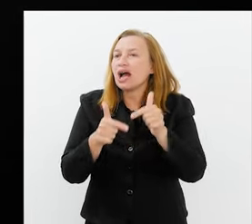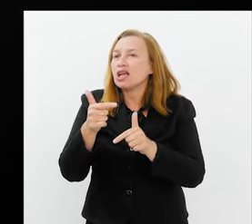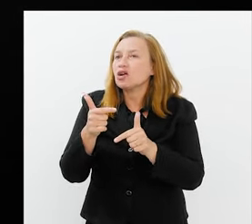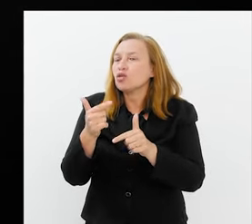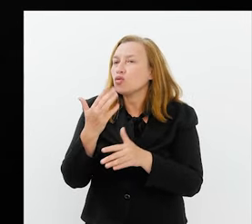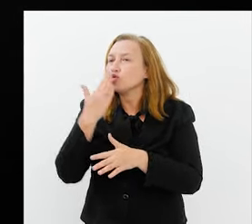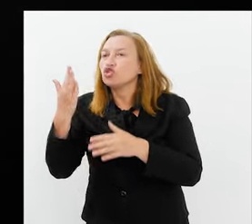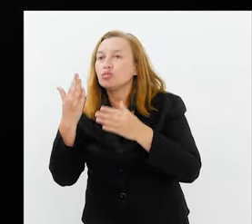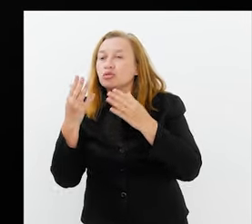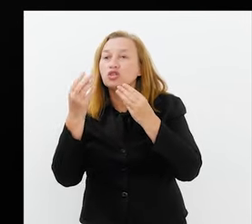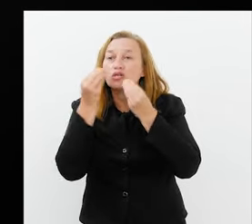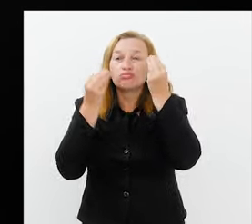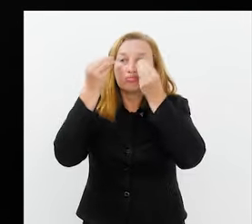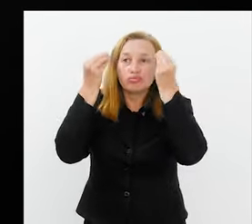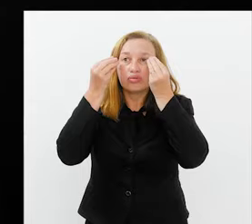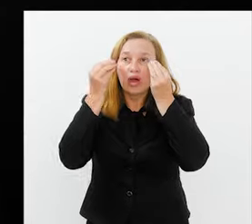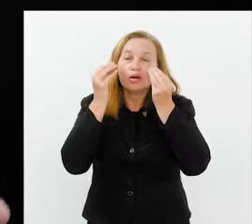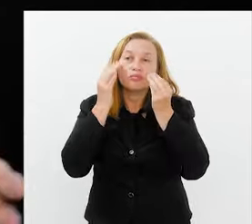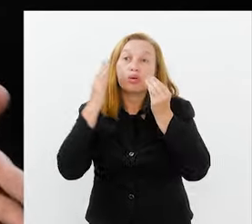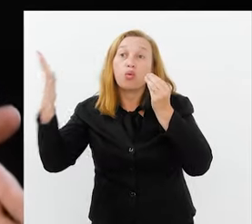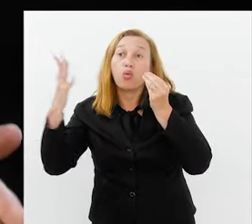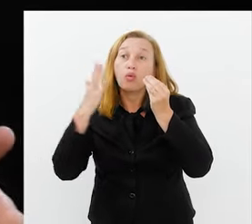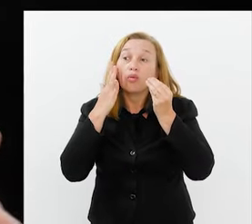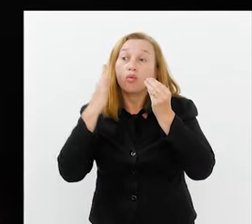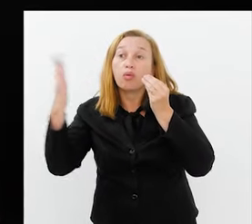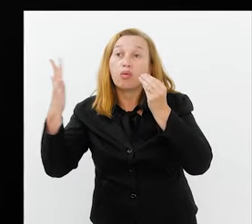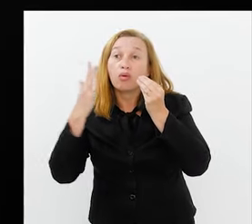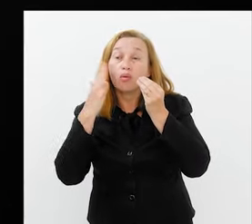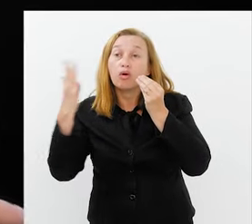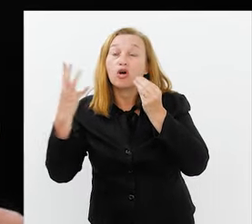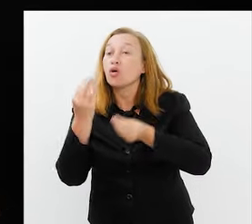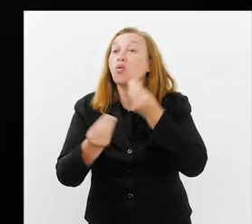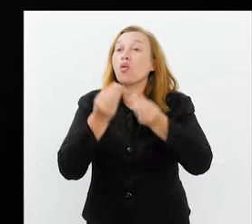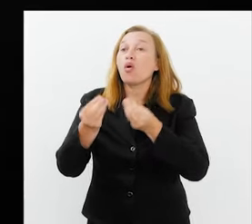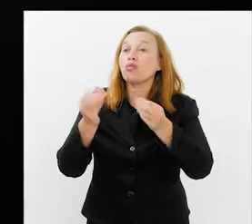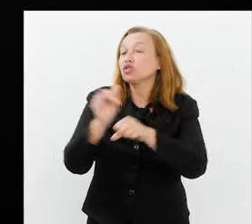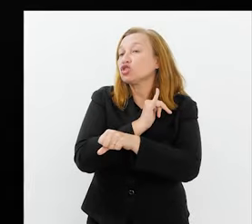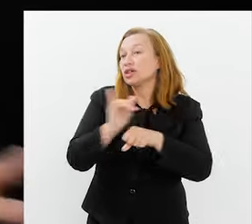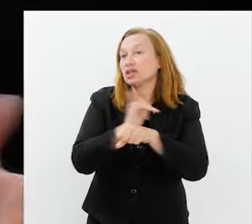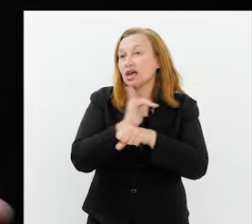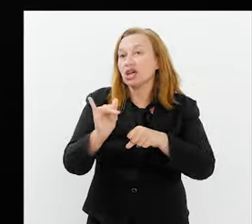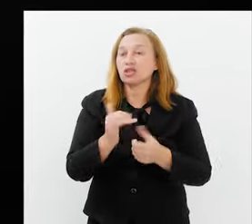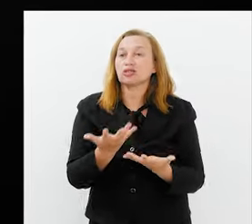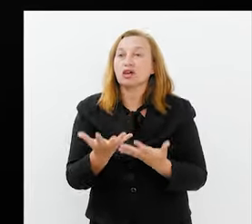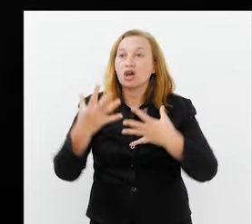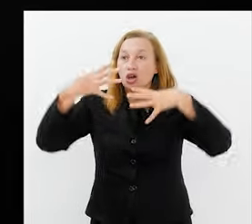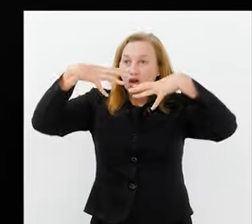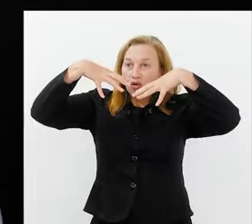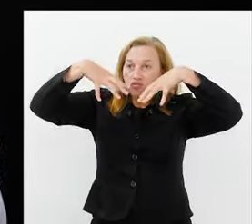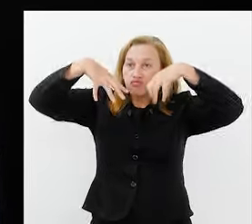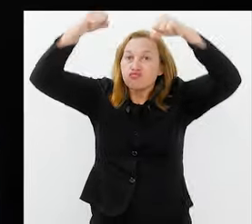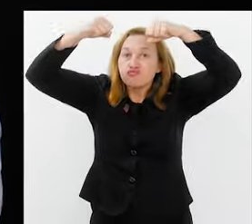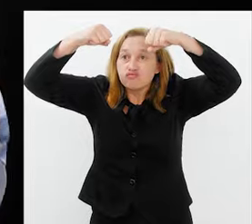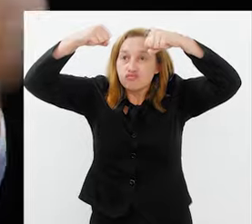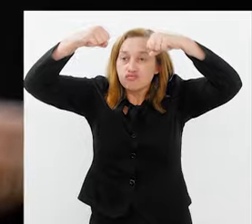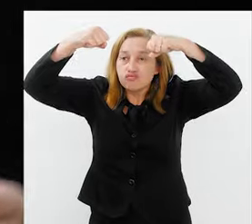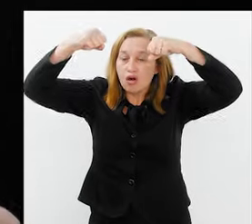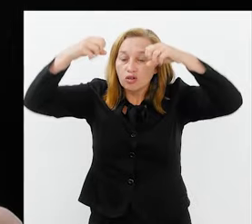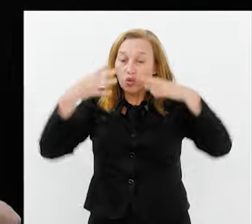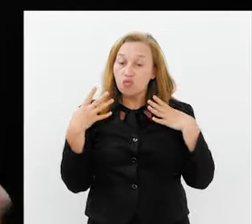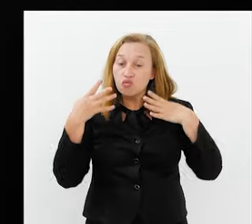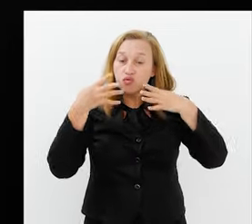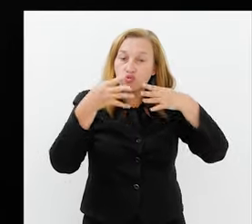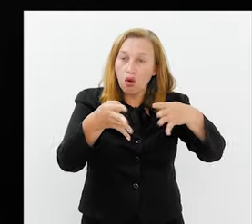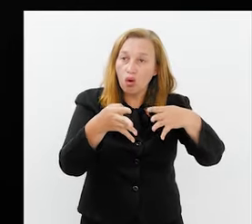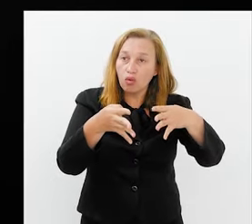alguma coisa assim? Esse ano foi bem forte, né? O que fala? Os apagões da avenida, para ter um foco